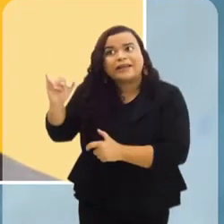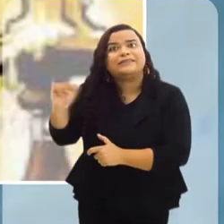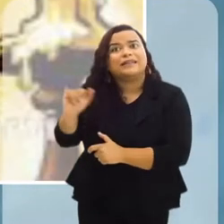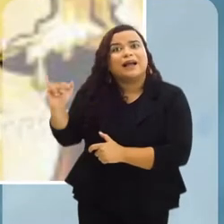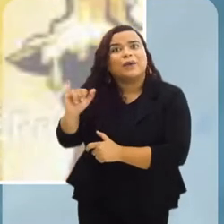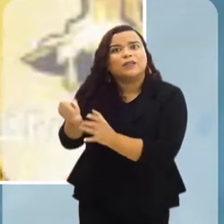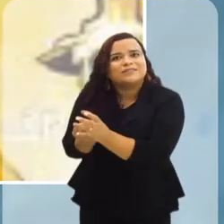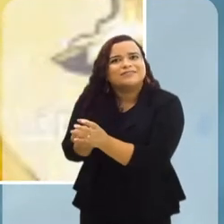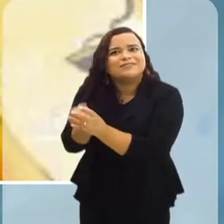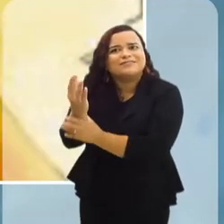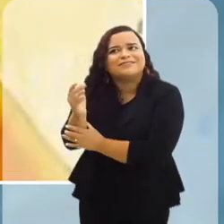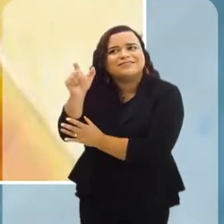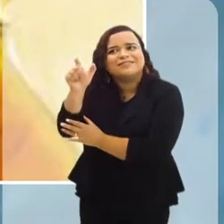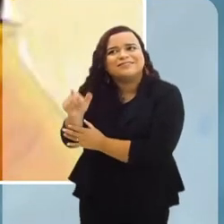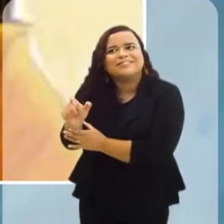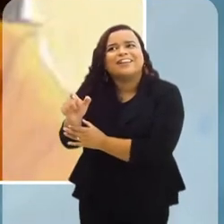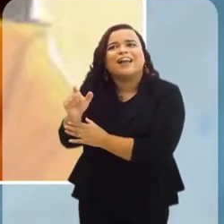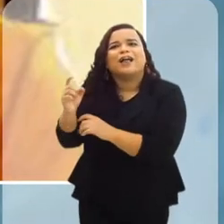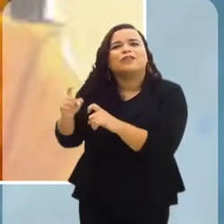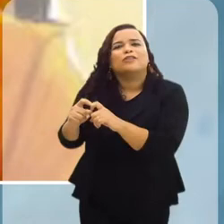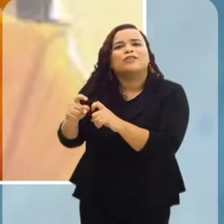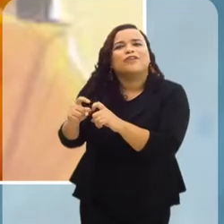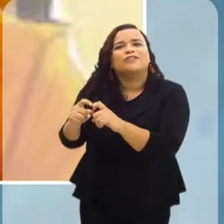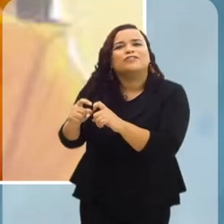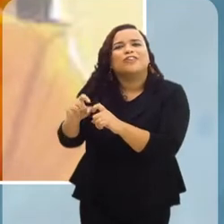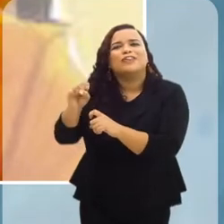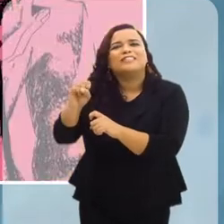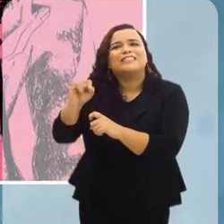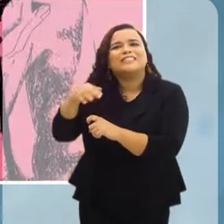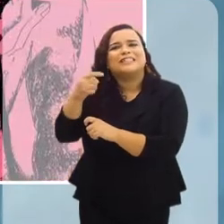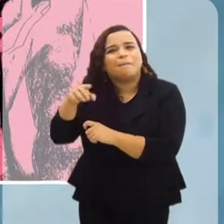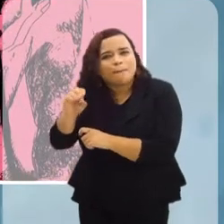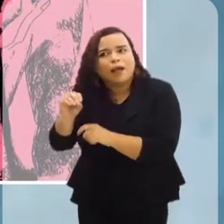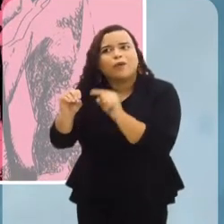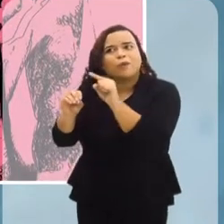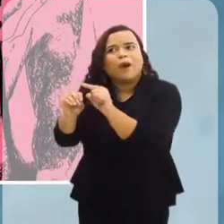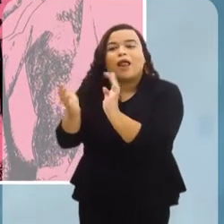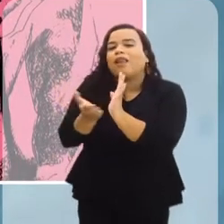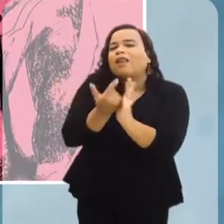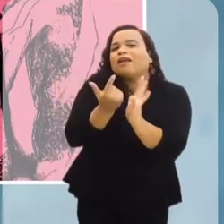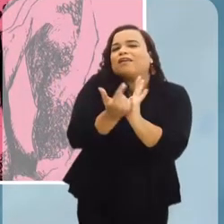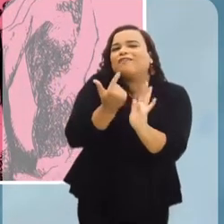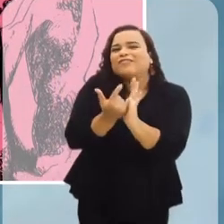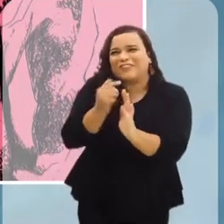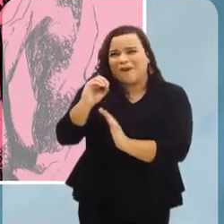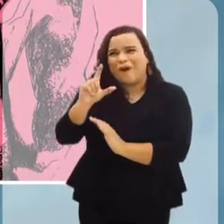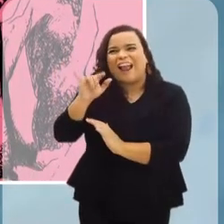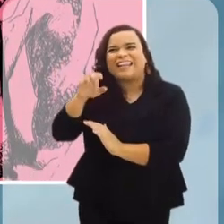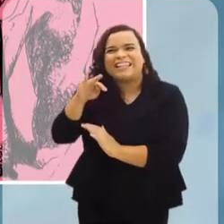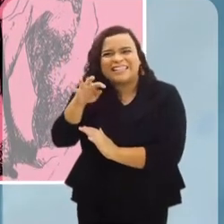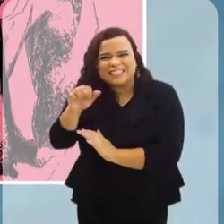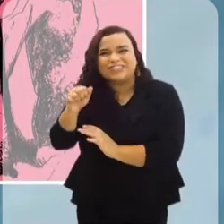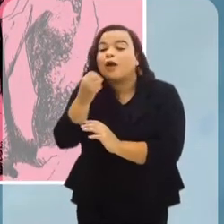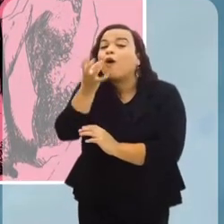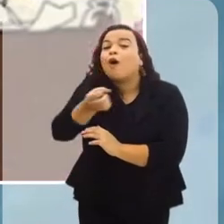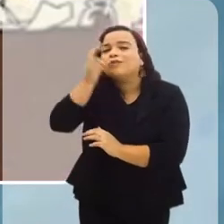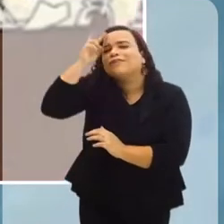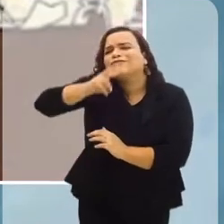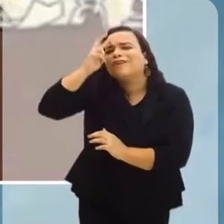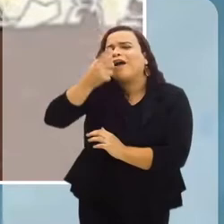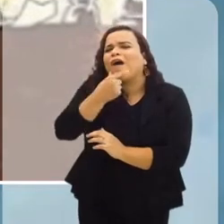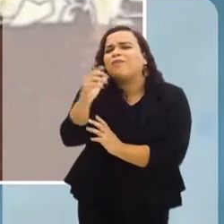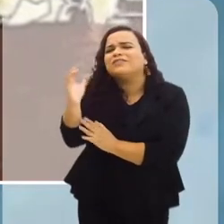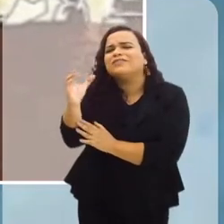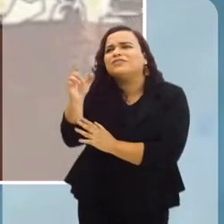vida ao doutor Simão Bacamarte? O livro O Alienista é uma sátira que conta a história do cientista